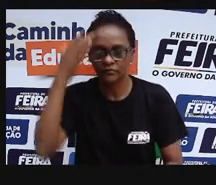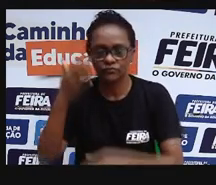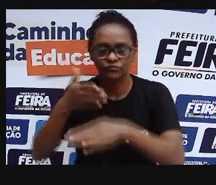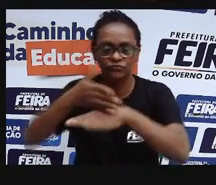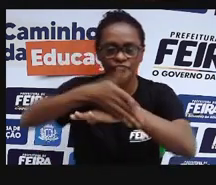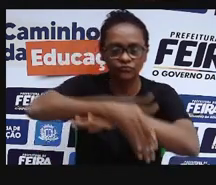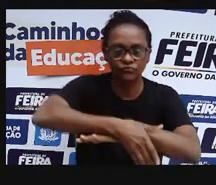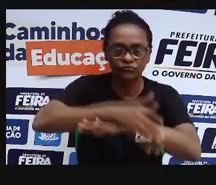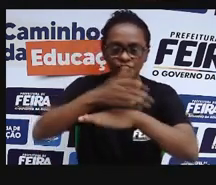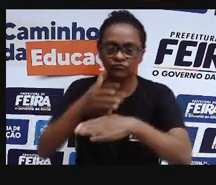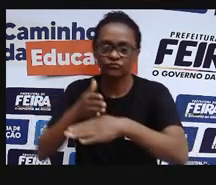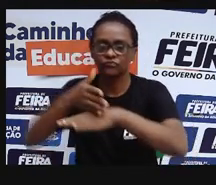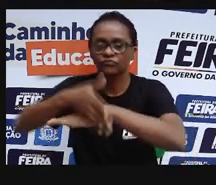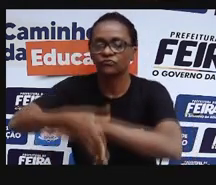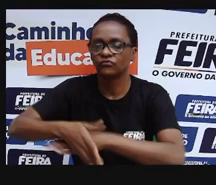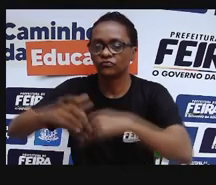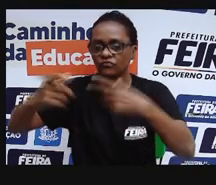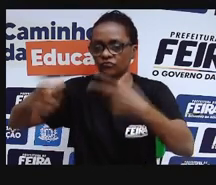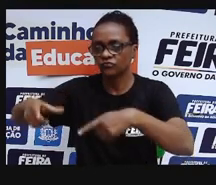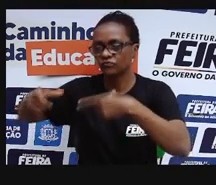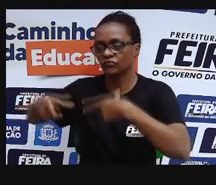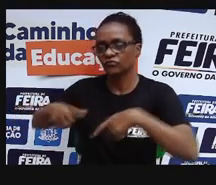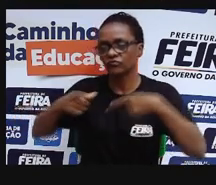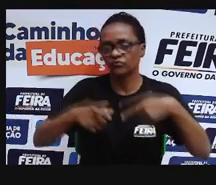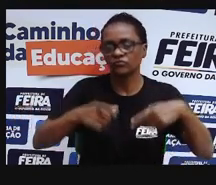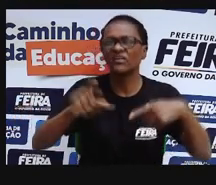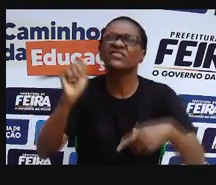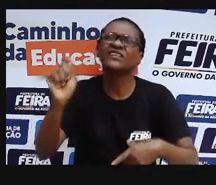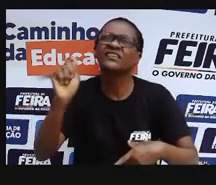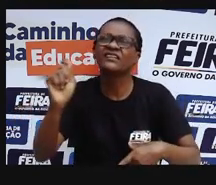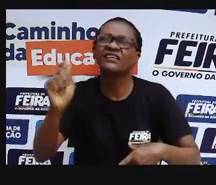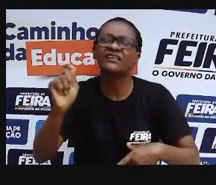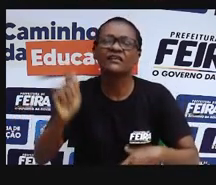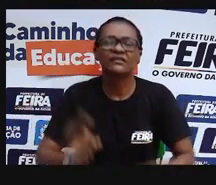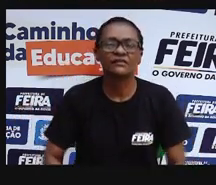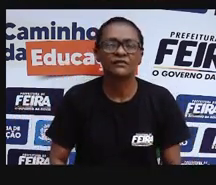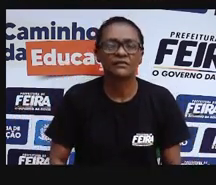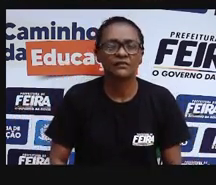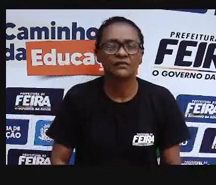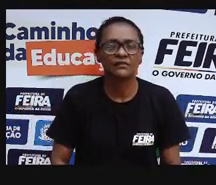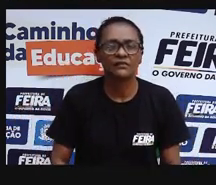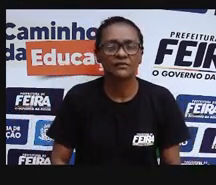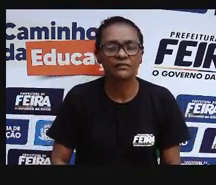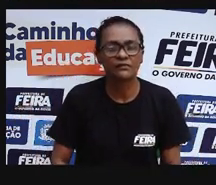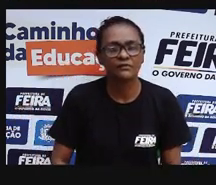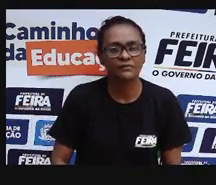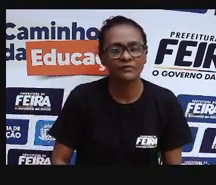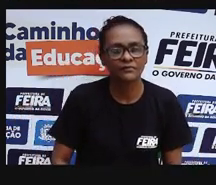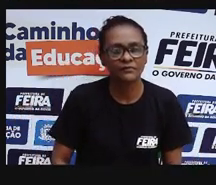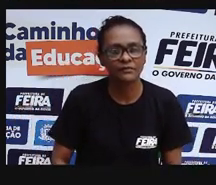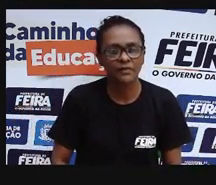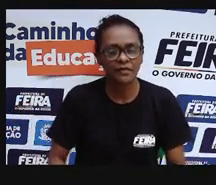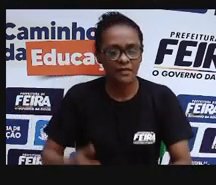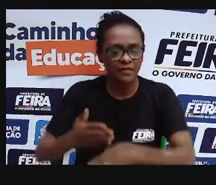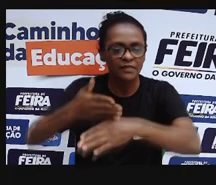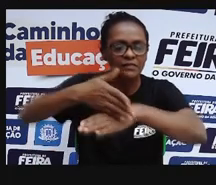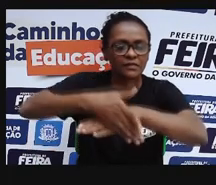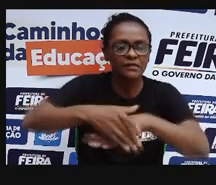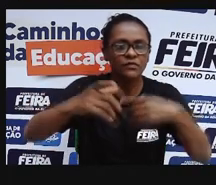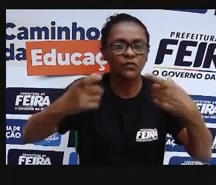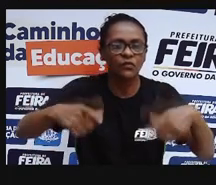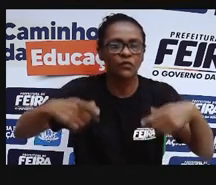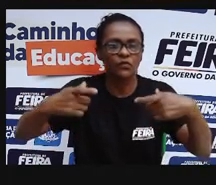acesso. Então, como assim é acesso? Acessar o quê? Um link? Não. Também. Mas não exatamente isso.